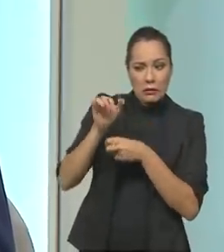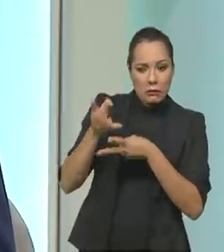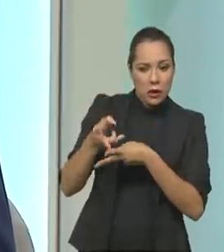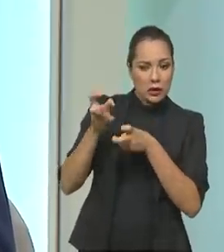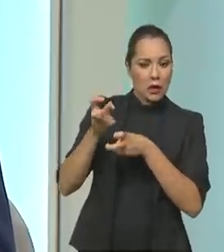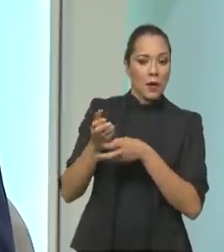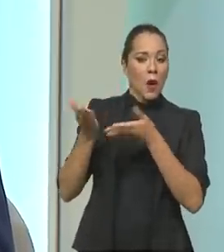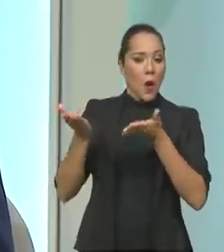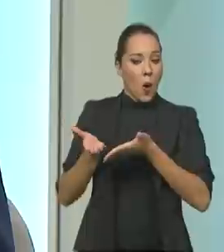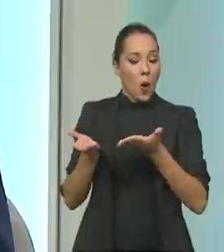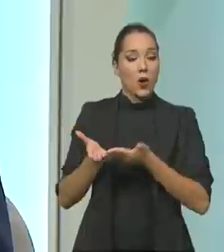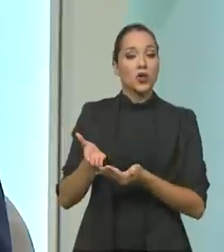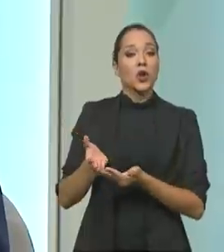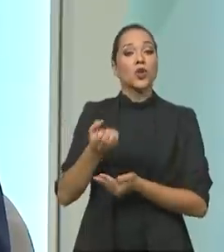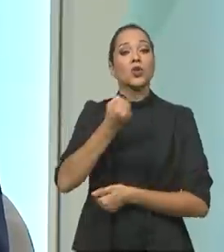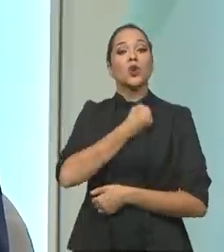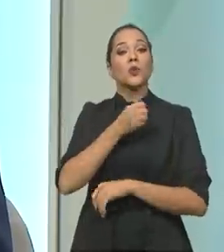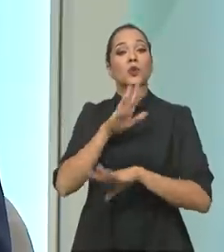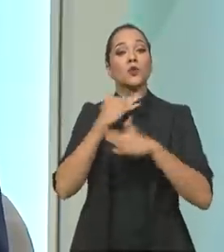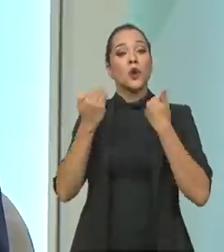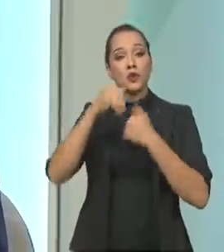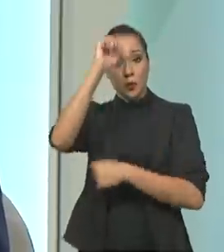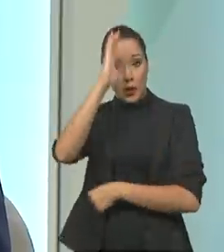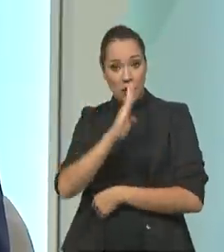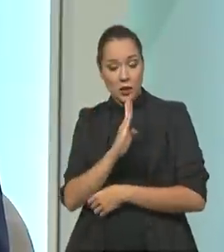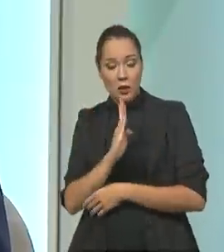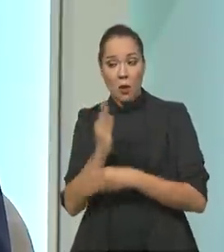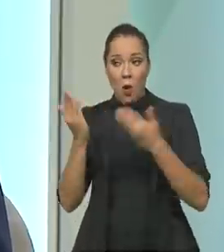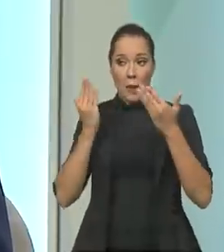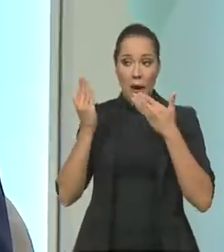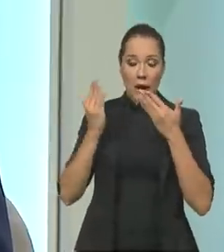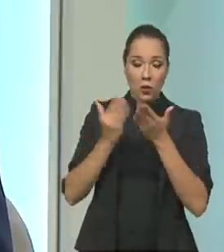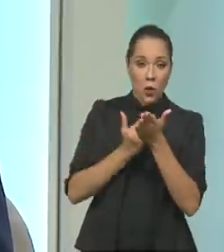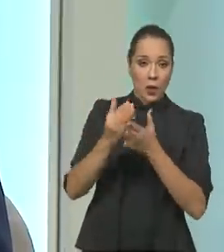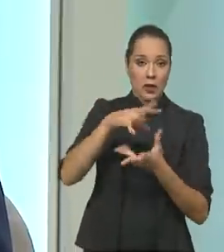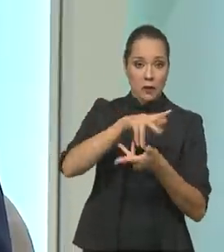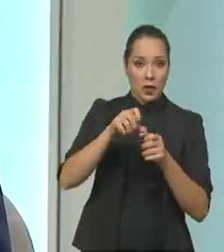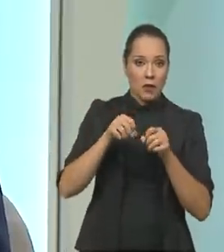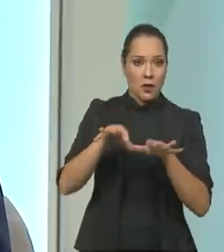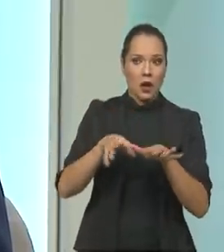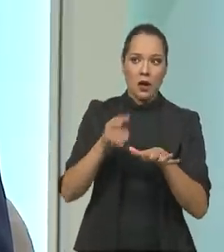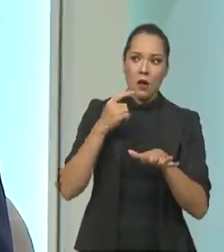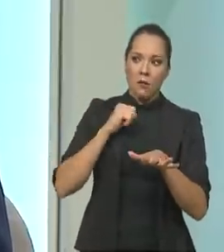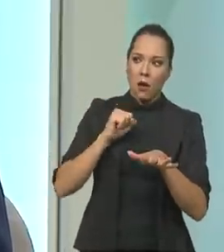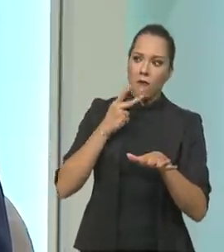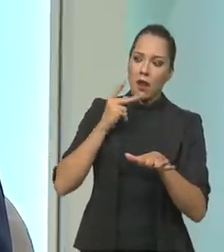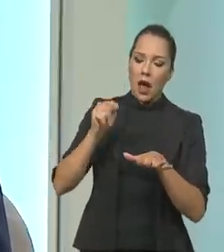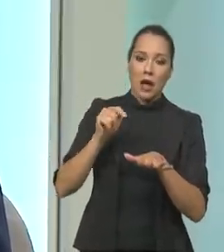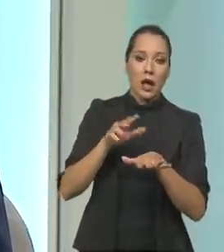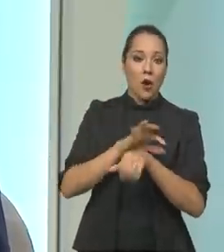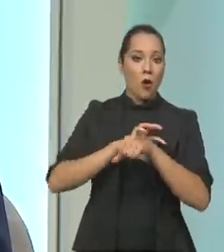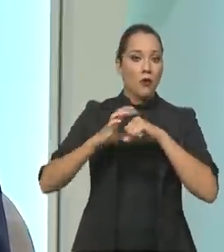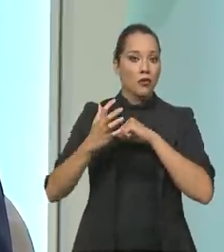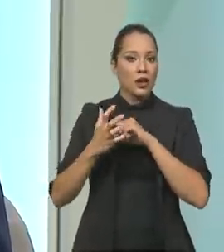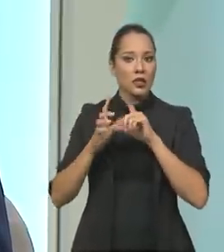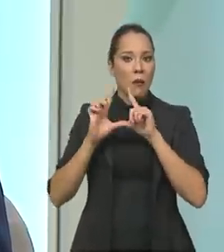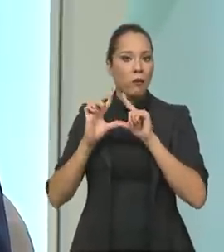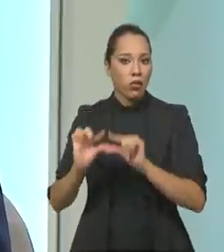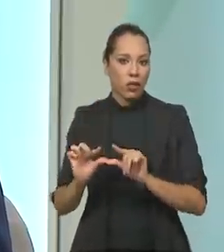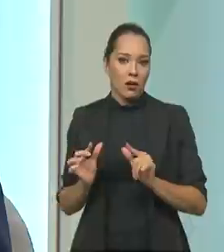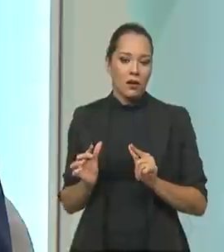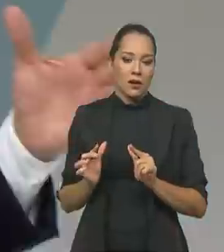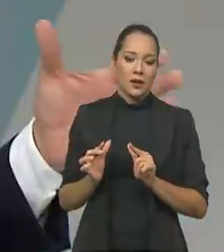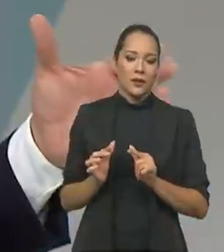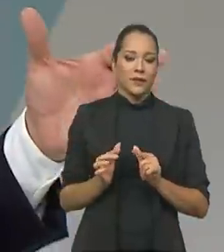hoje o número de mortes do Brasil, você pode, em comparado com o começo da pandemia, você pode dizer que a Covid já é uma página virada no Brasil.